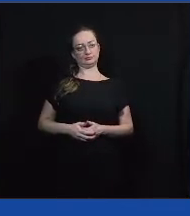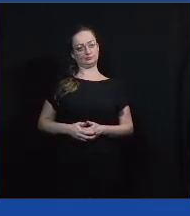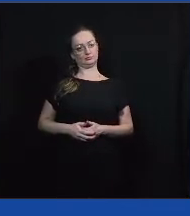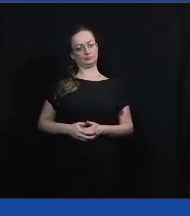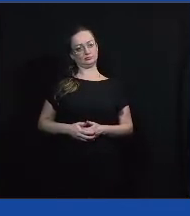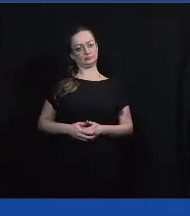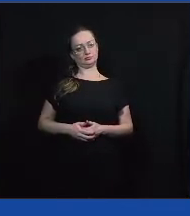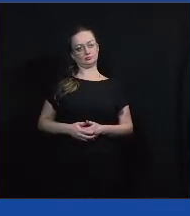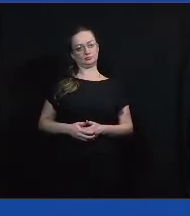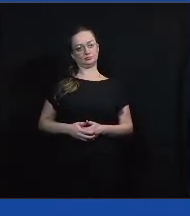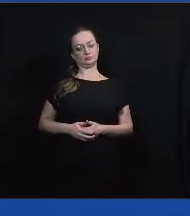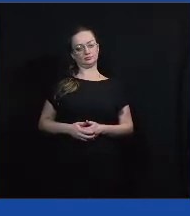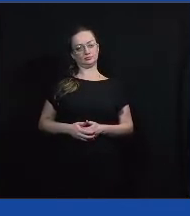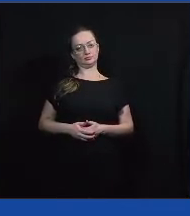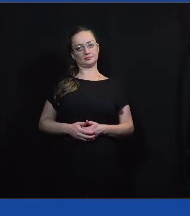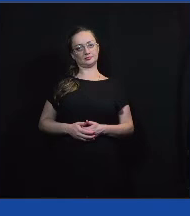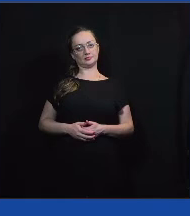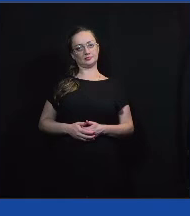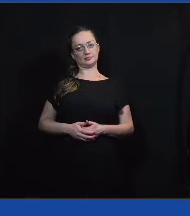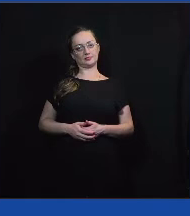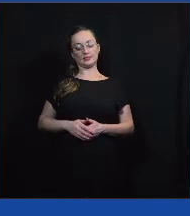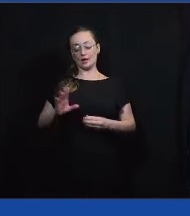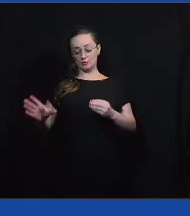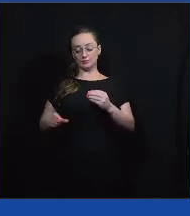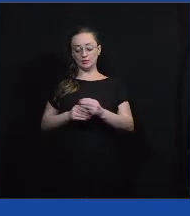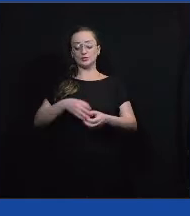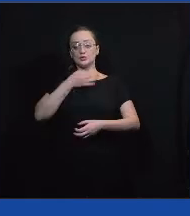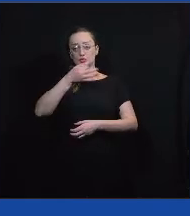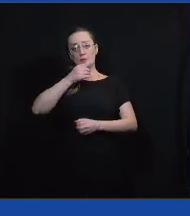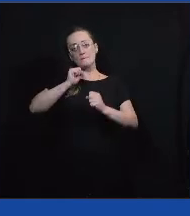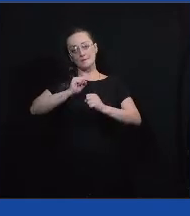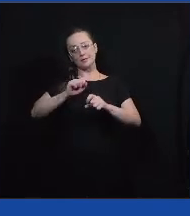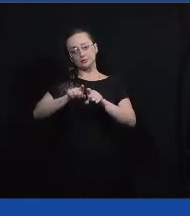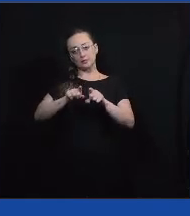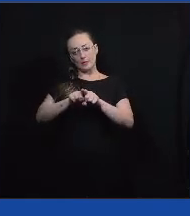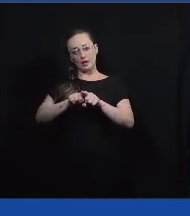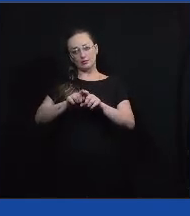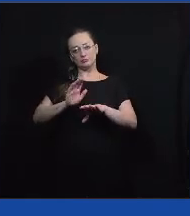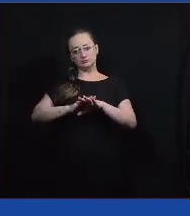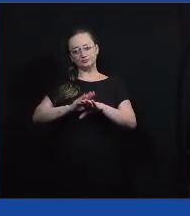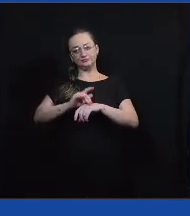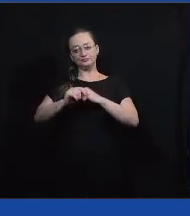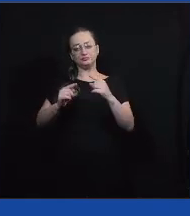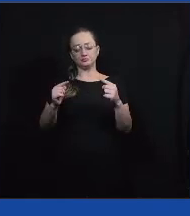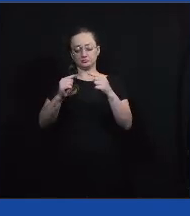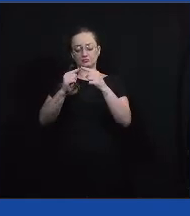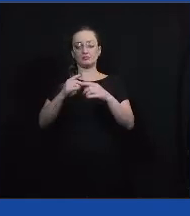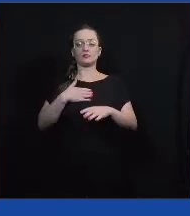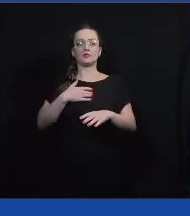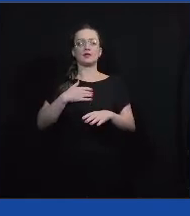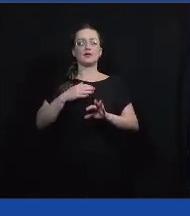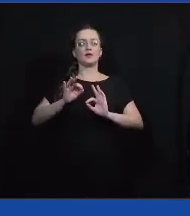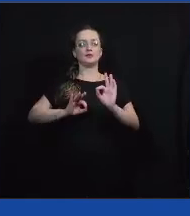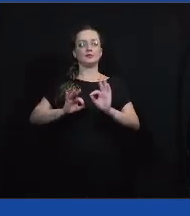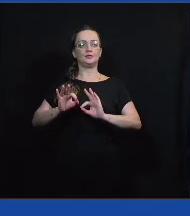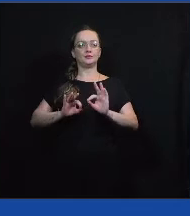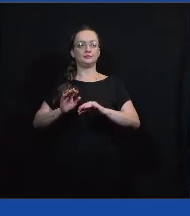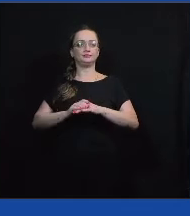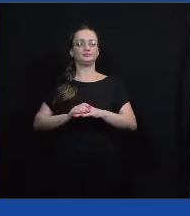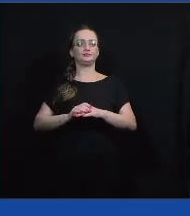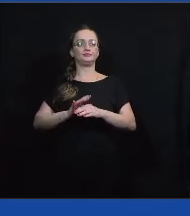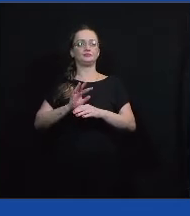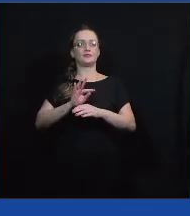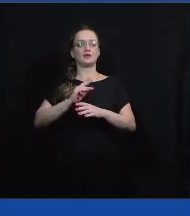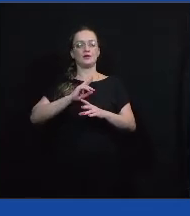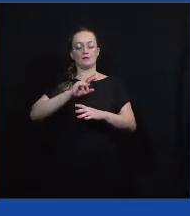Ótimo. Vou adicionar uma sugestão aqui também que poderia rolar. no estilo dessas torres aí, parceria